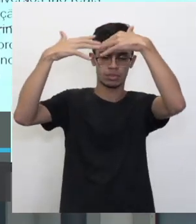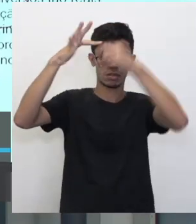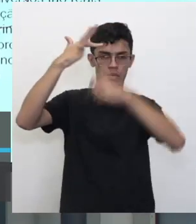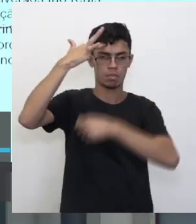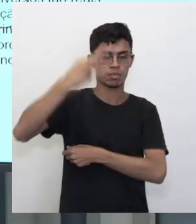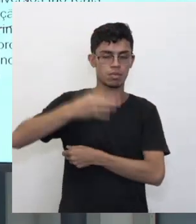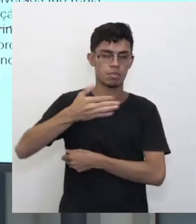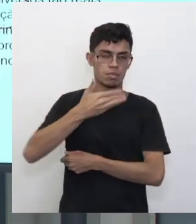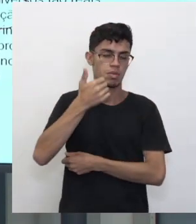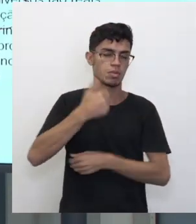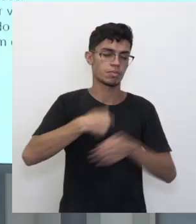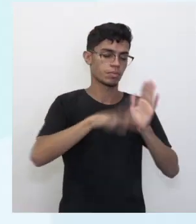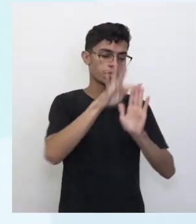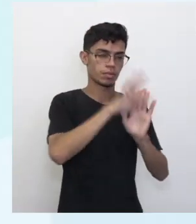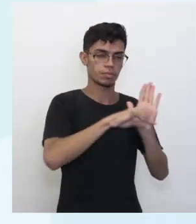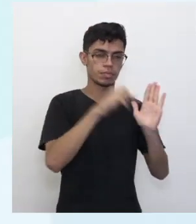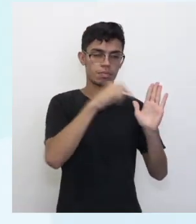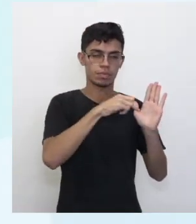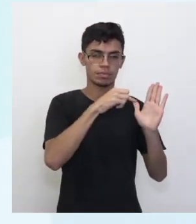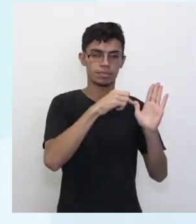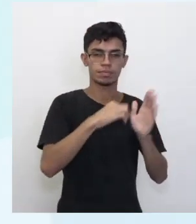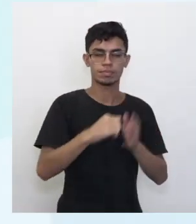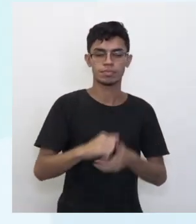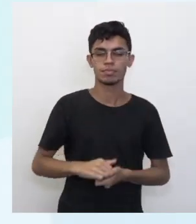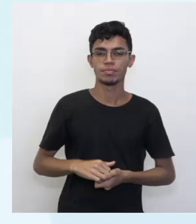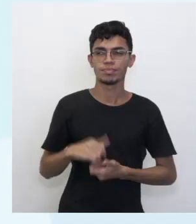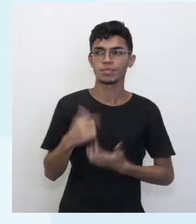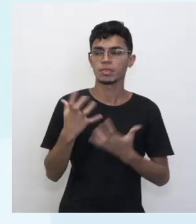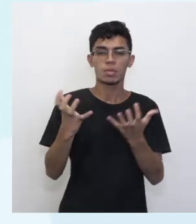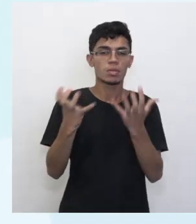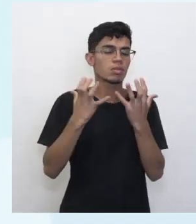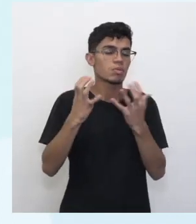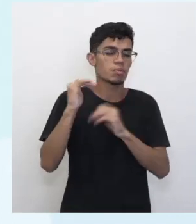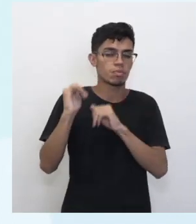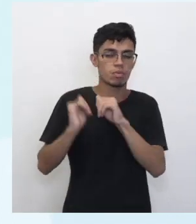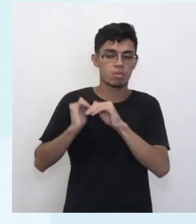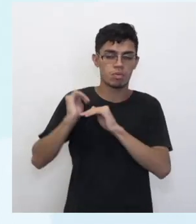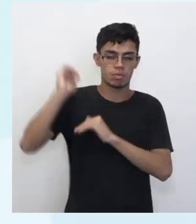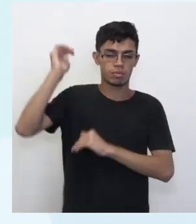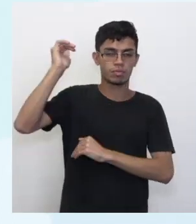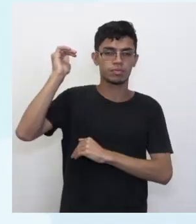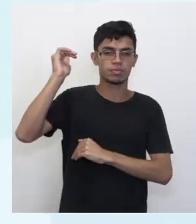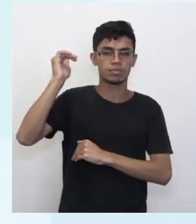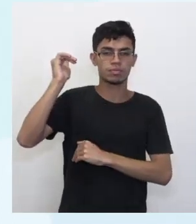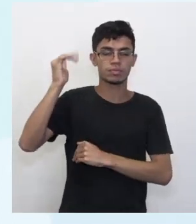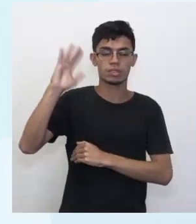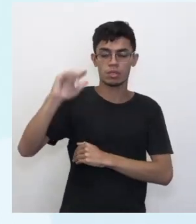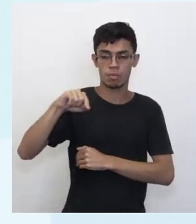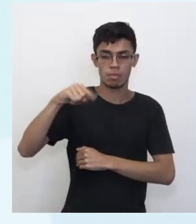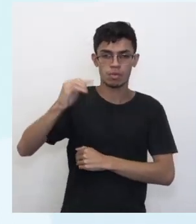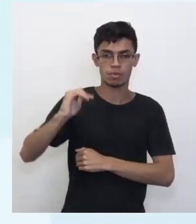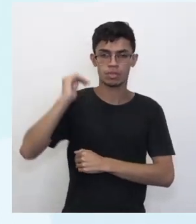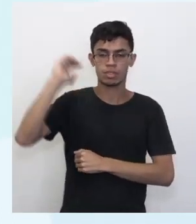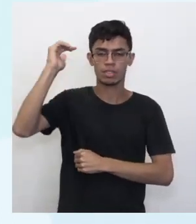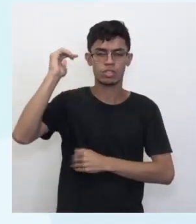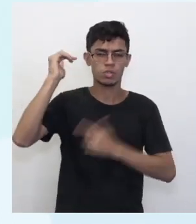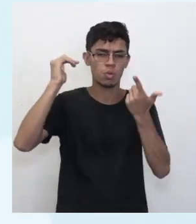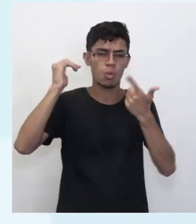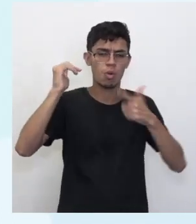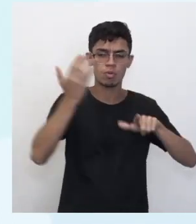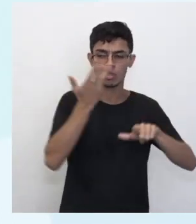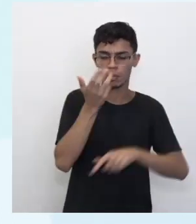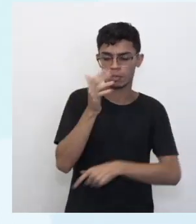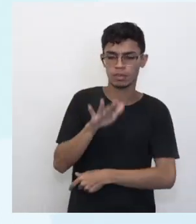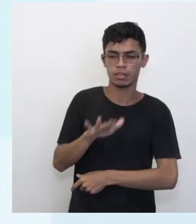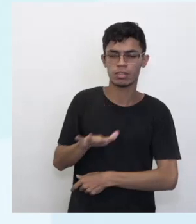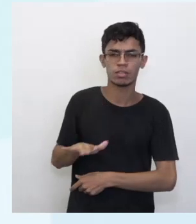importantíssimo isto. E vamos lá. Mais coisa, É que a gente quer crescer. Eu falei sobre isso, né? E quando cresce, quer voltar do início, ou seja,